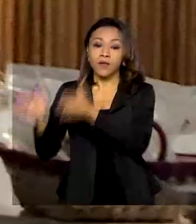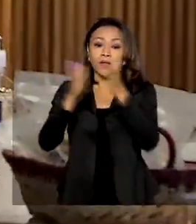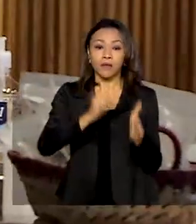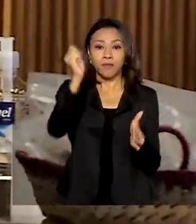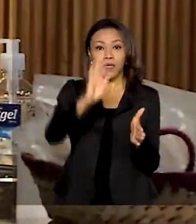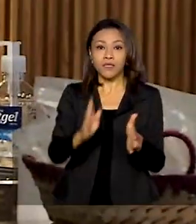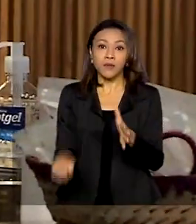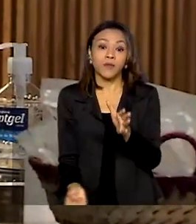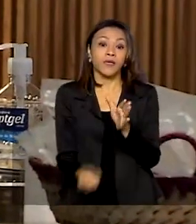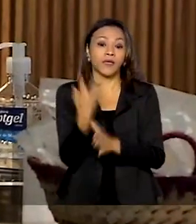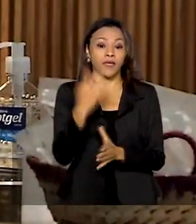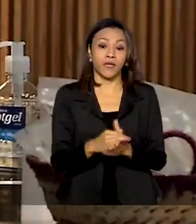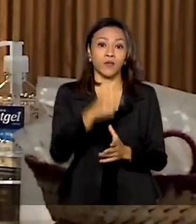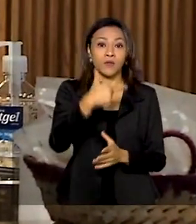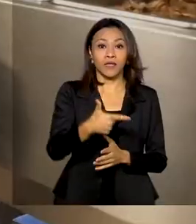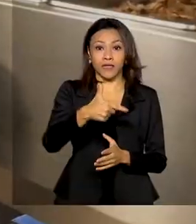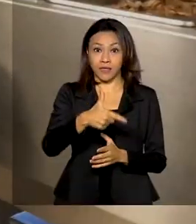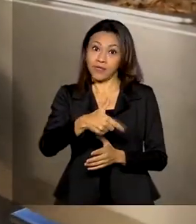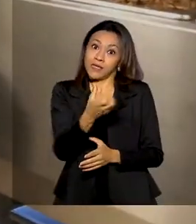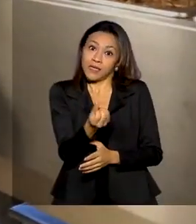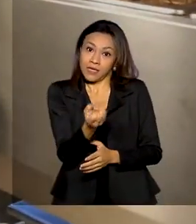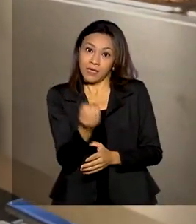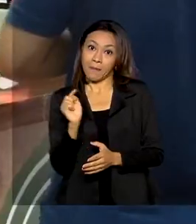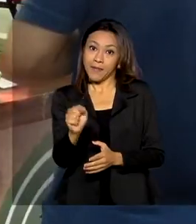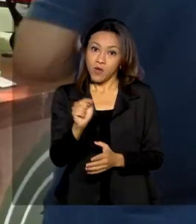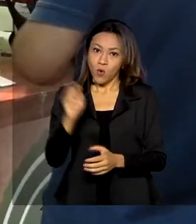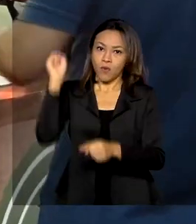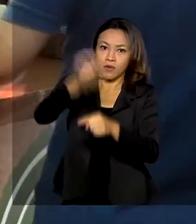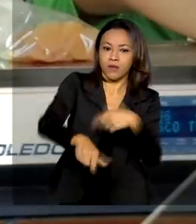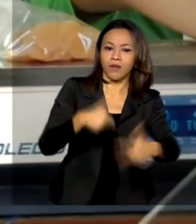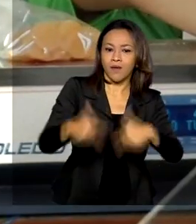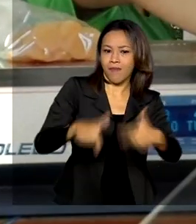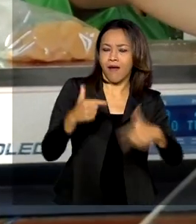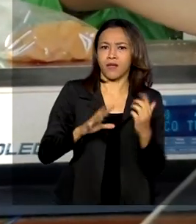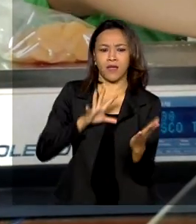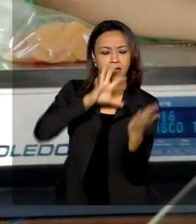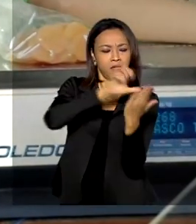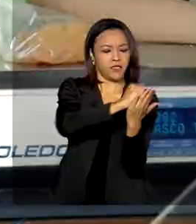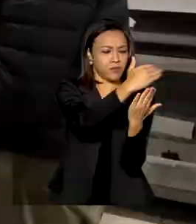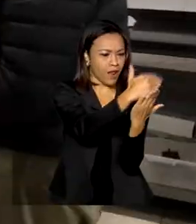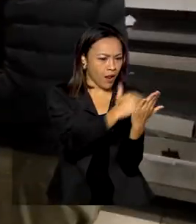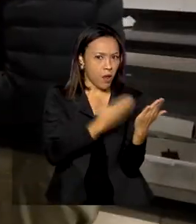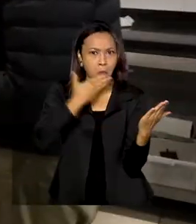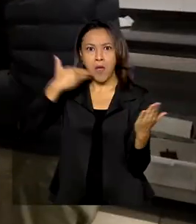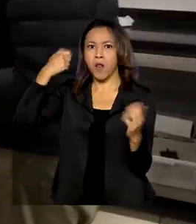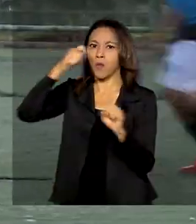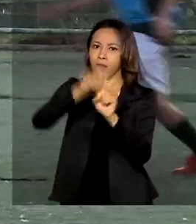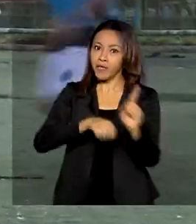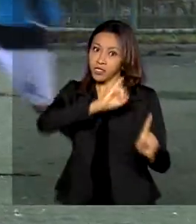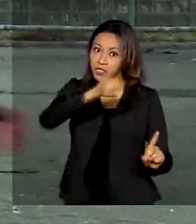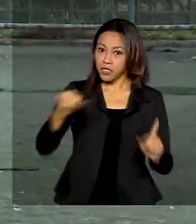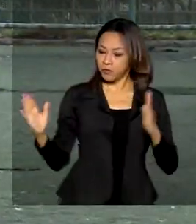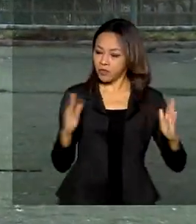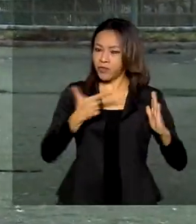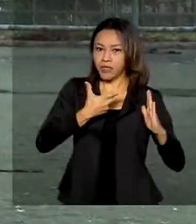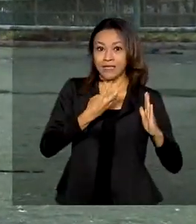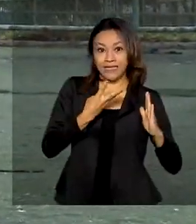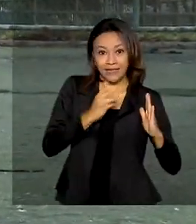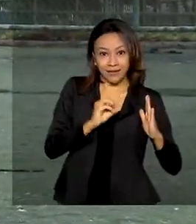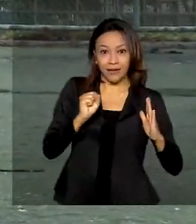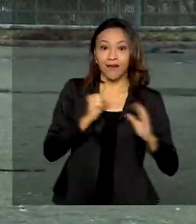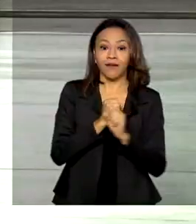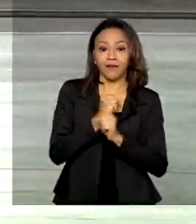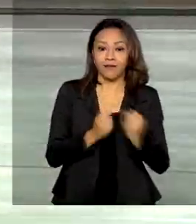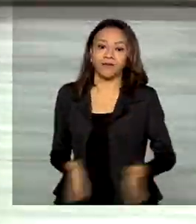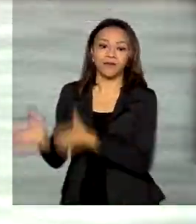mil vagas formais de emprego e registra o melhor janeiro em 30 anos. Governo lança hoje